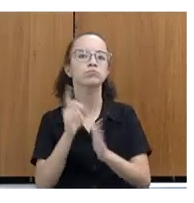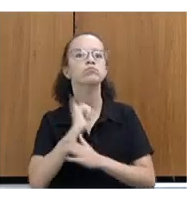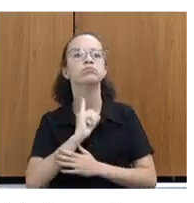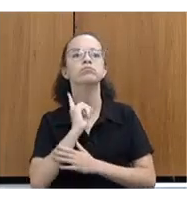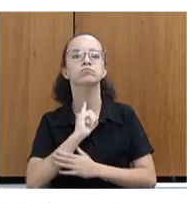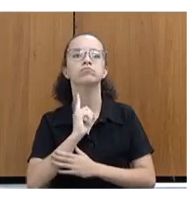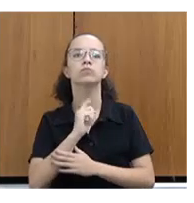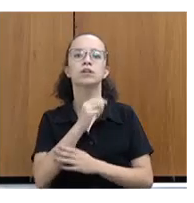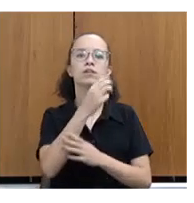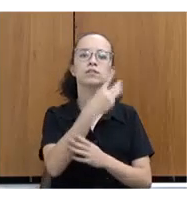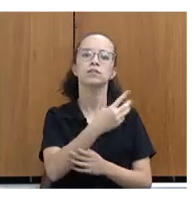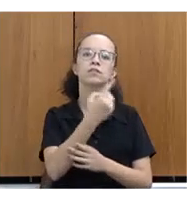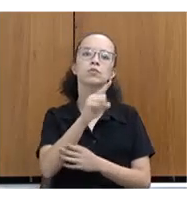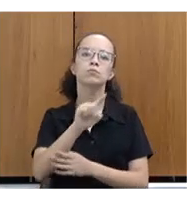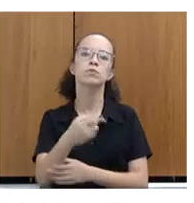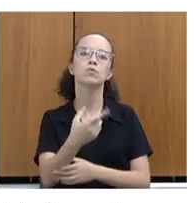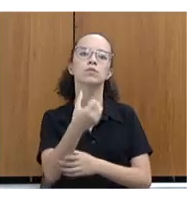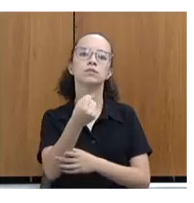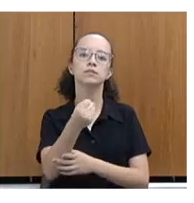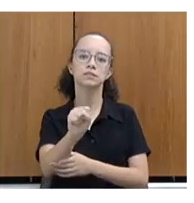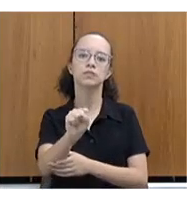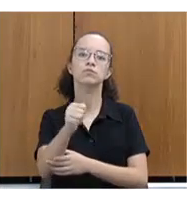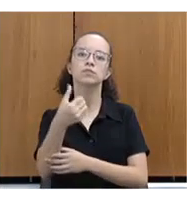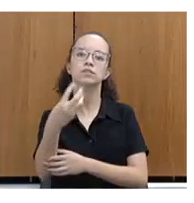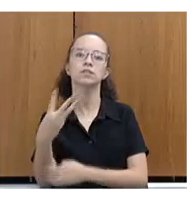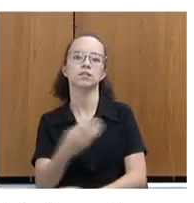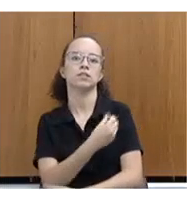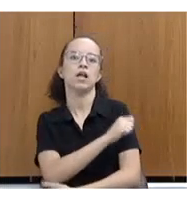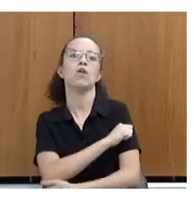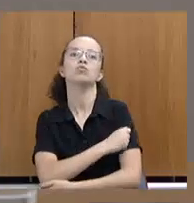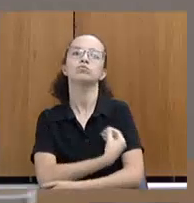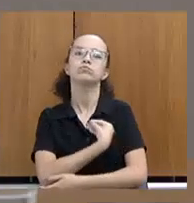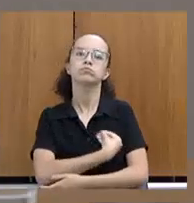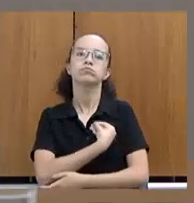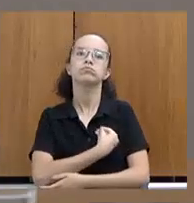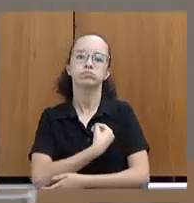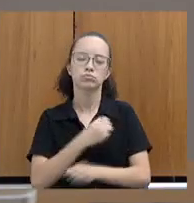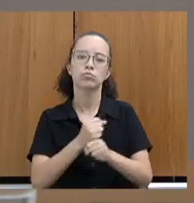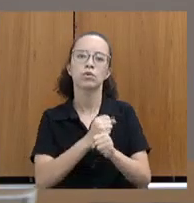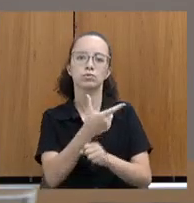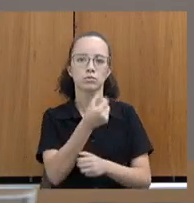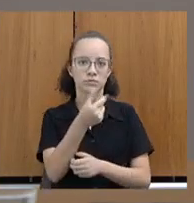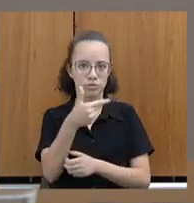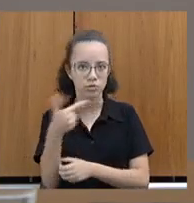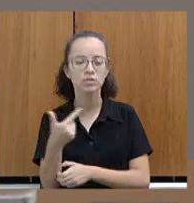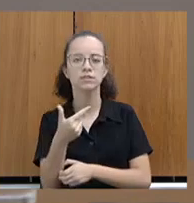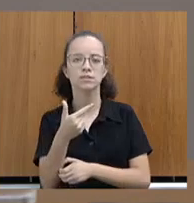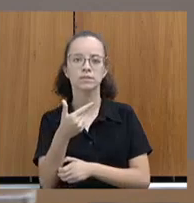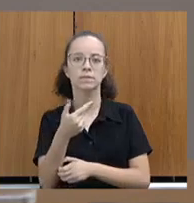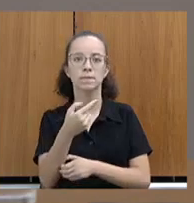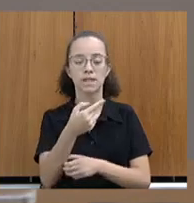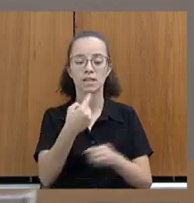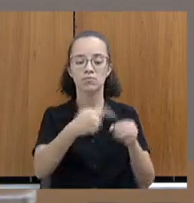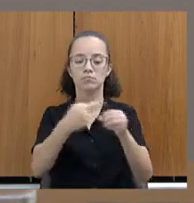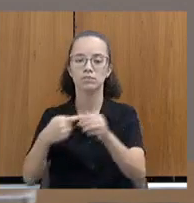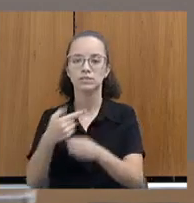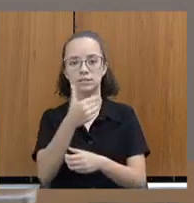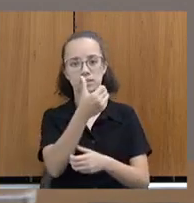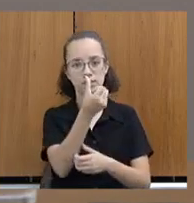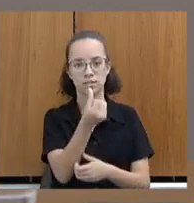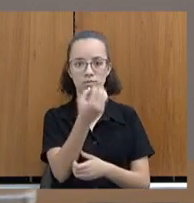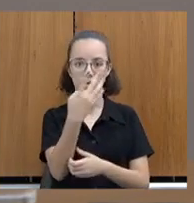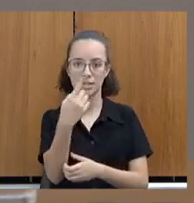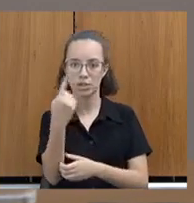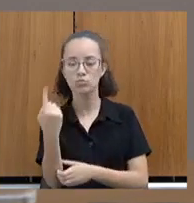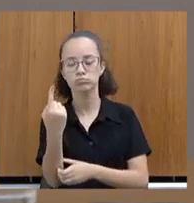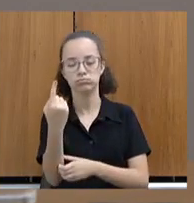tivemos 31.803 estudantes, atletas e participantes esse ano de 2022, em 641 municípios, e